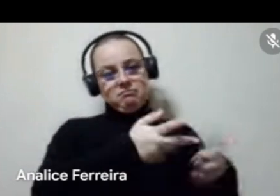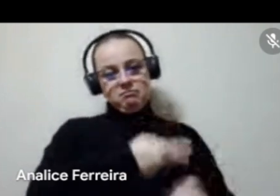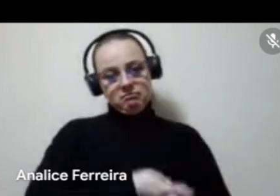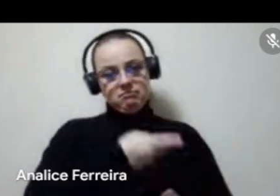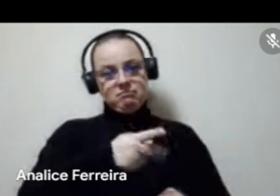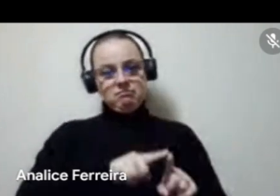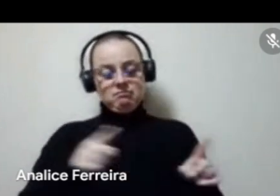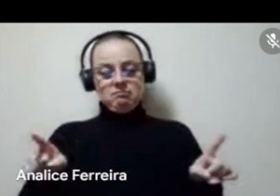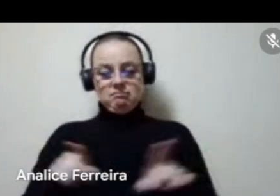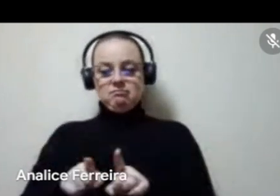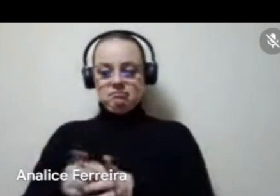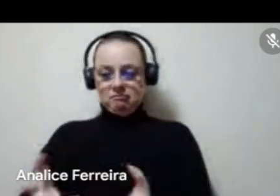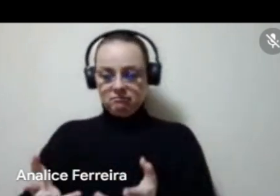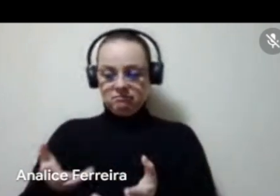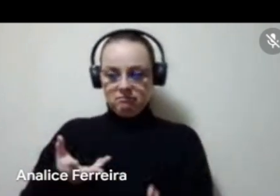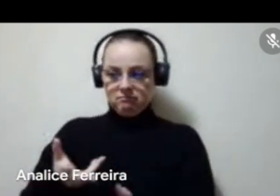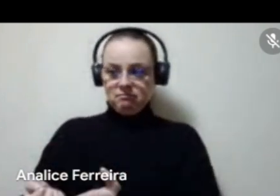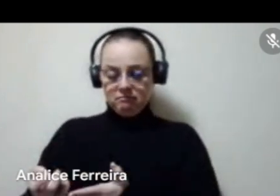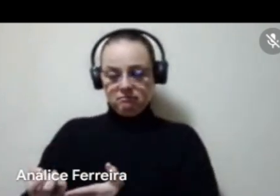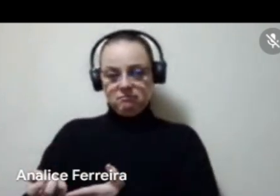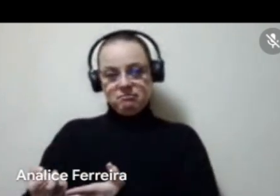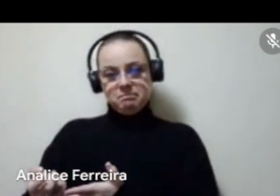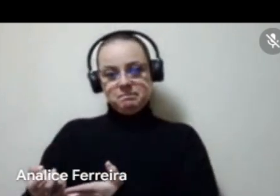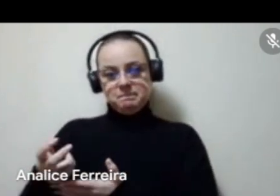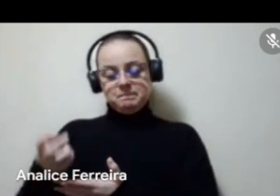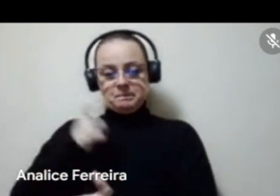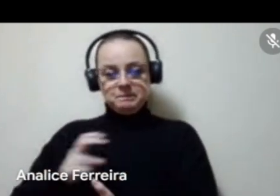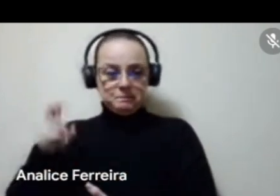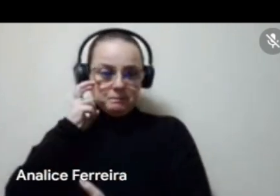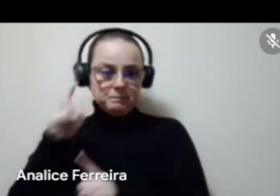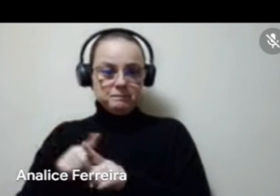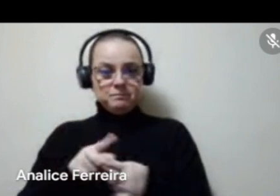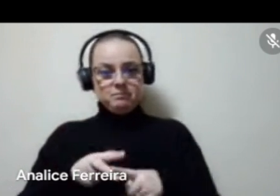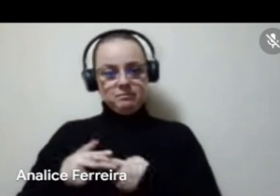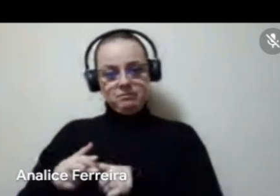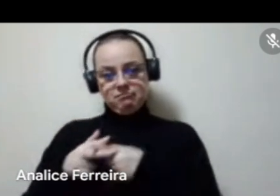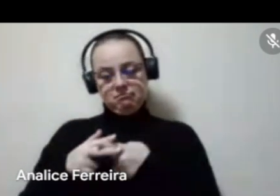para a aquisição de bens culturais, obras e reformas e manutenção de espaços culturais.